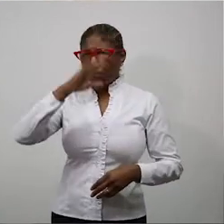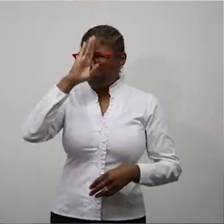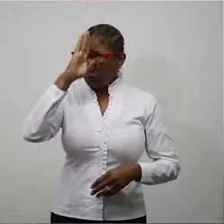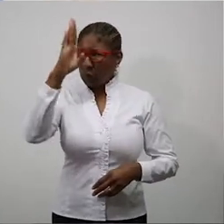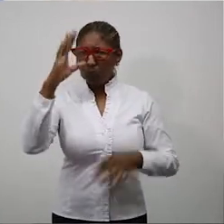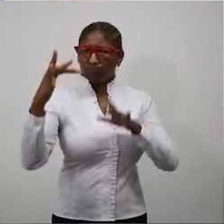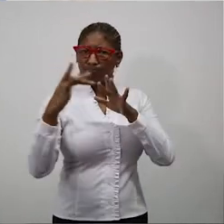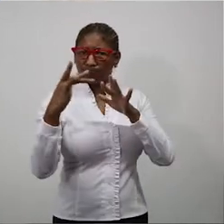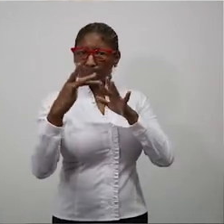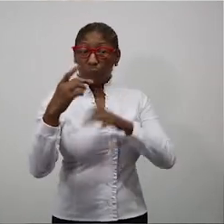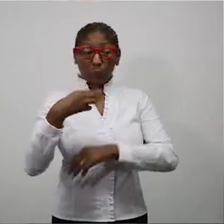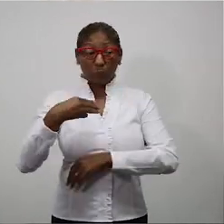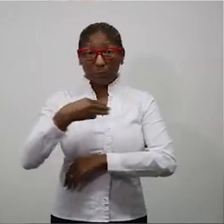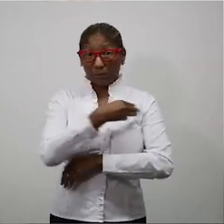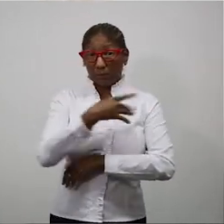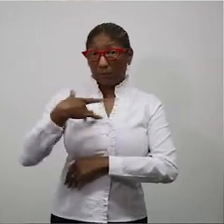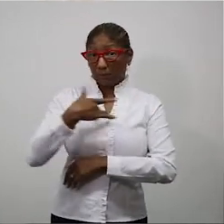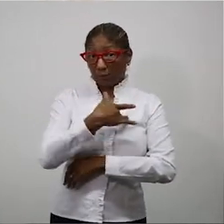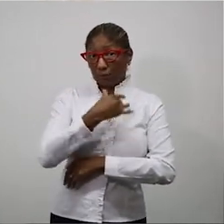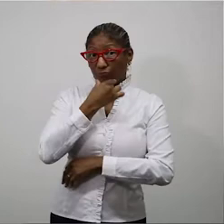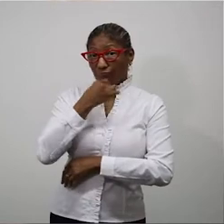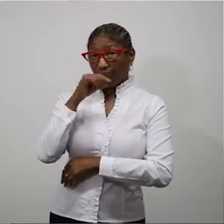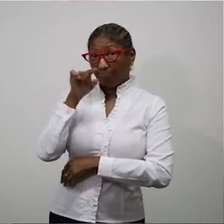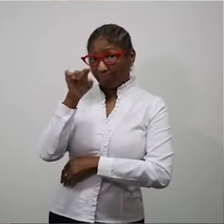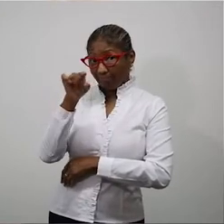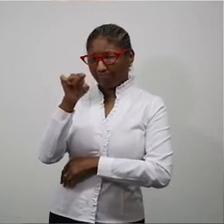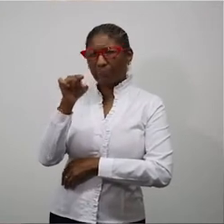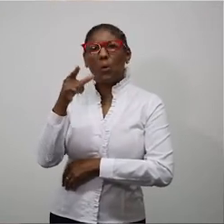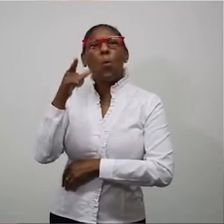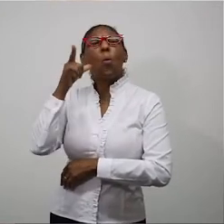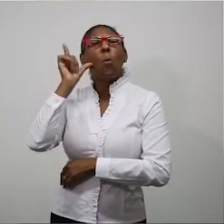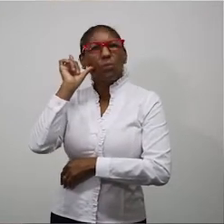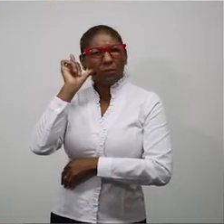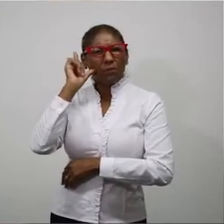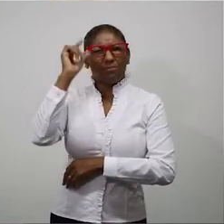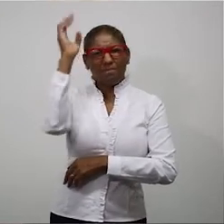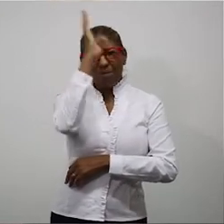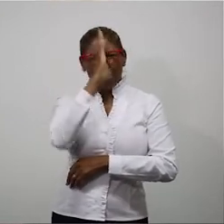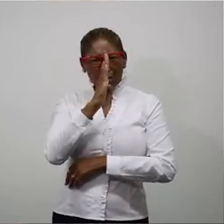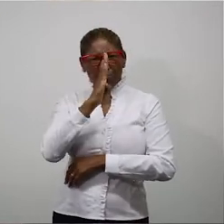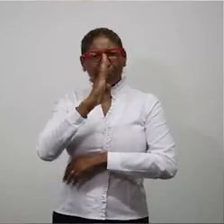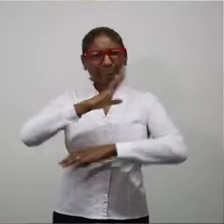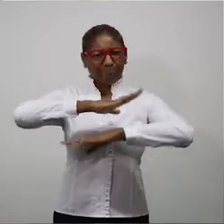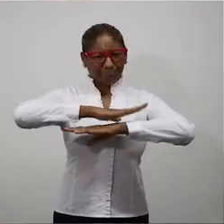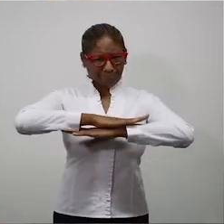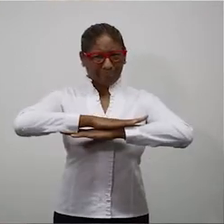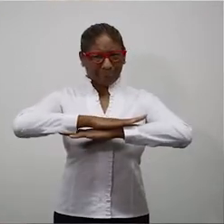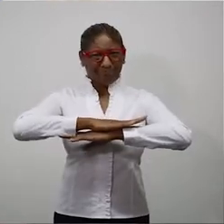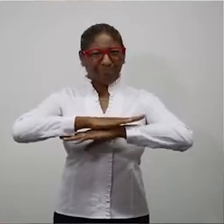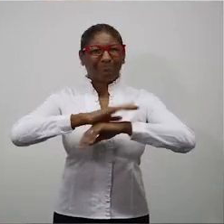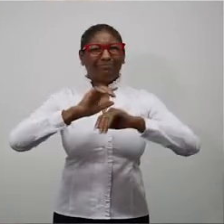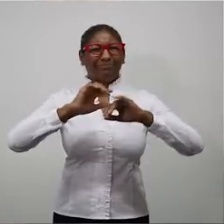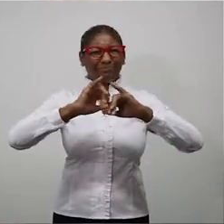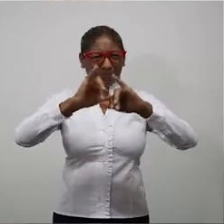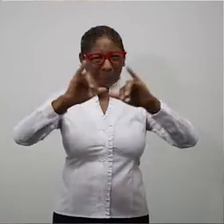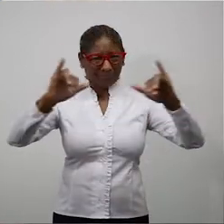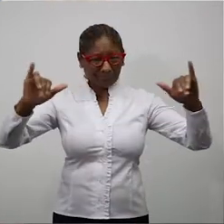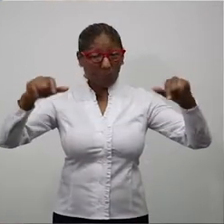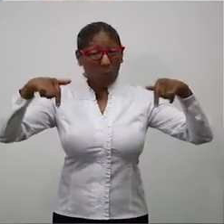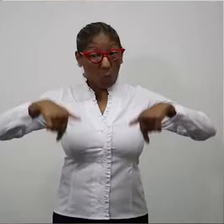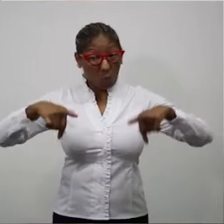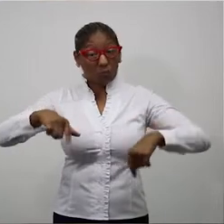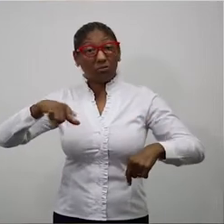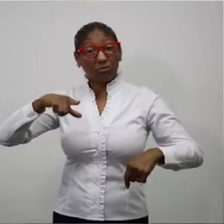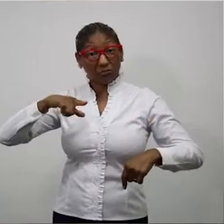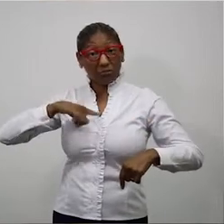pessoalmente, diretamente com o Ministro da Saúde, que inclusive fez manifestação em rede nacional ontem, hoje nós temos uma